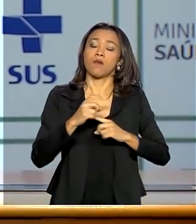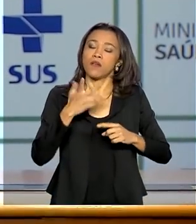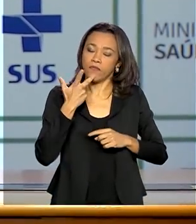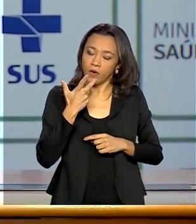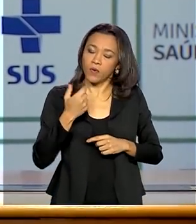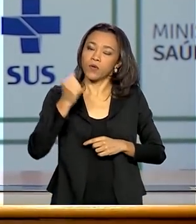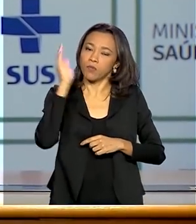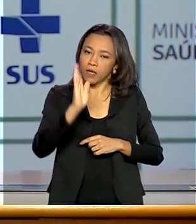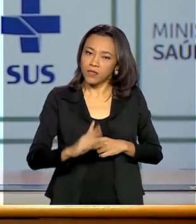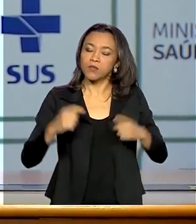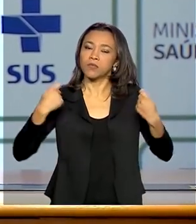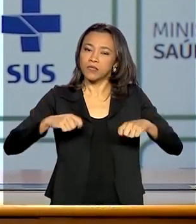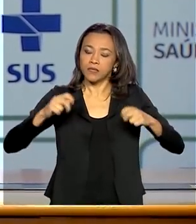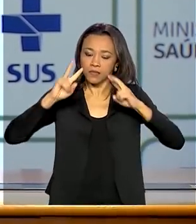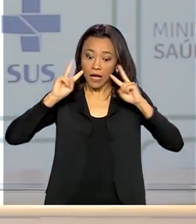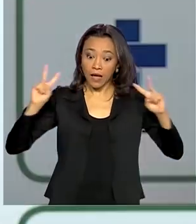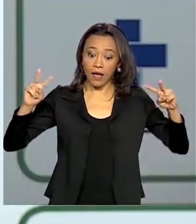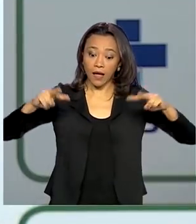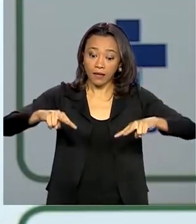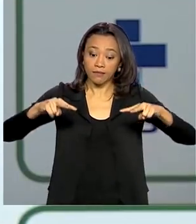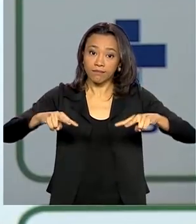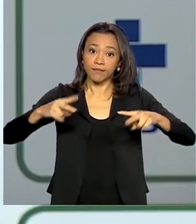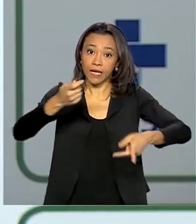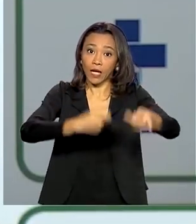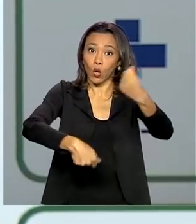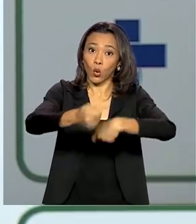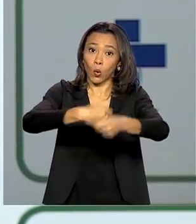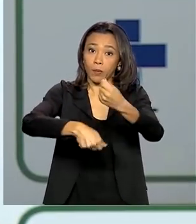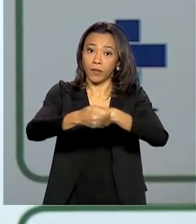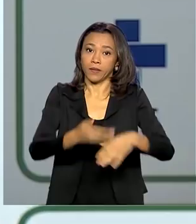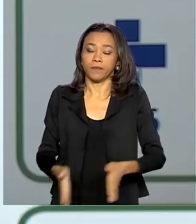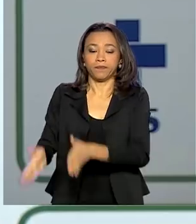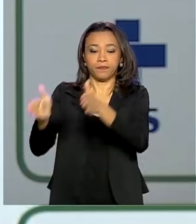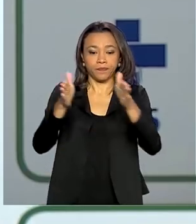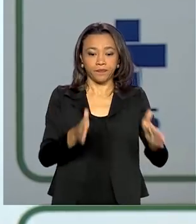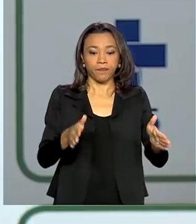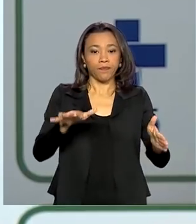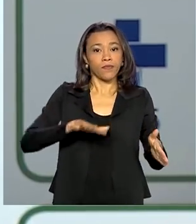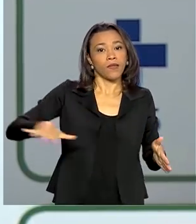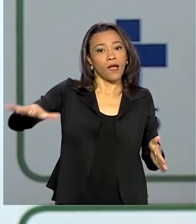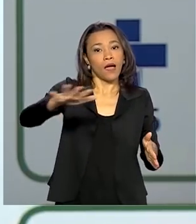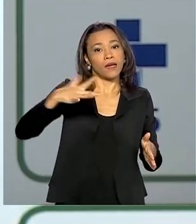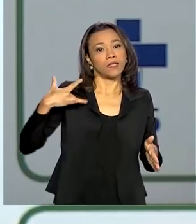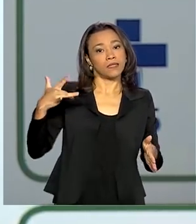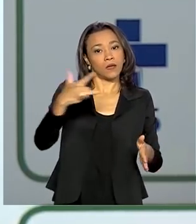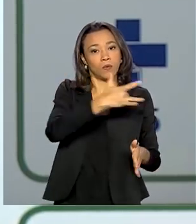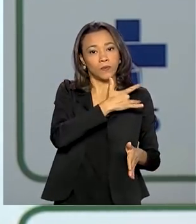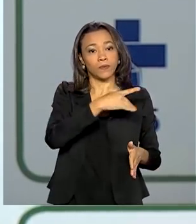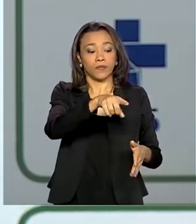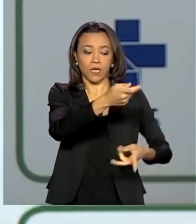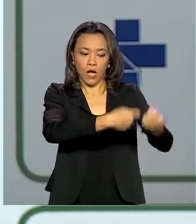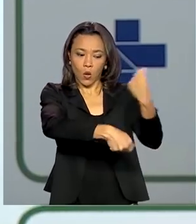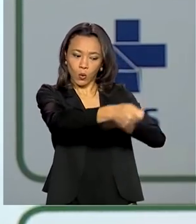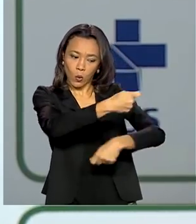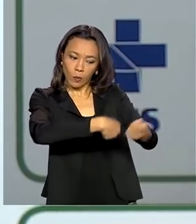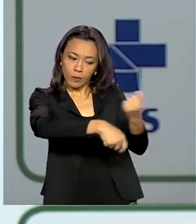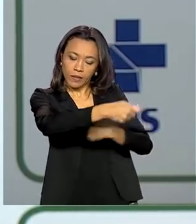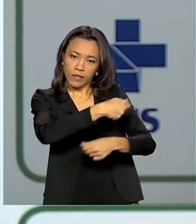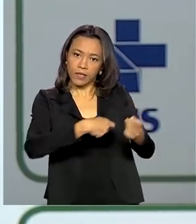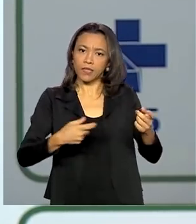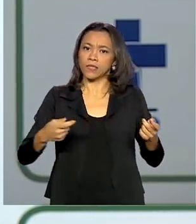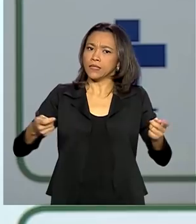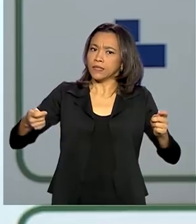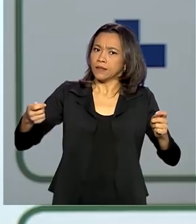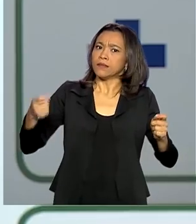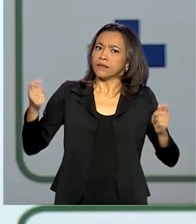olhar as questões econômicas. A saúde tem condição de, junto com a economia, compatibilizar um país